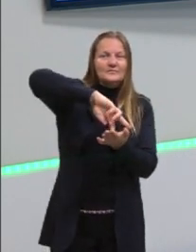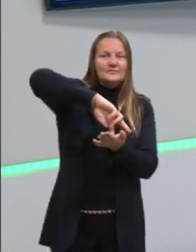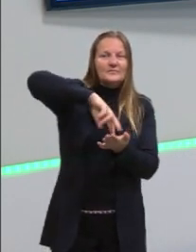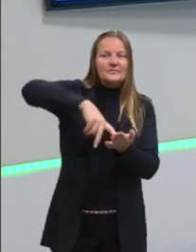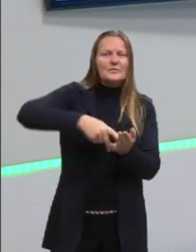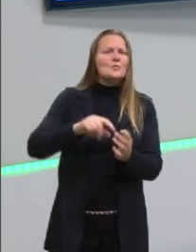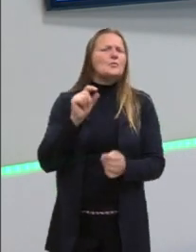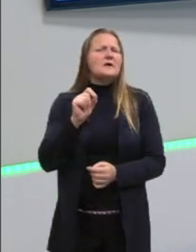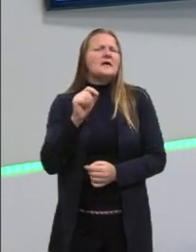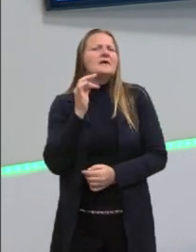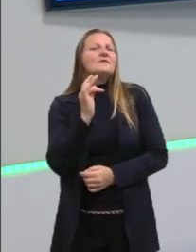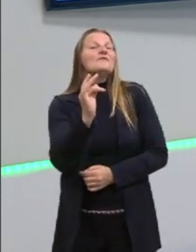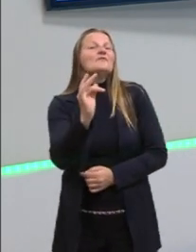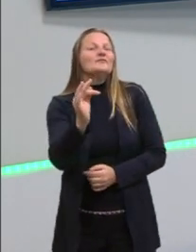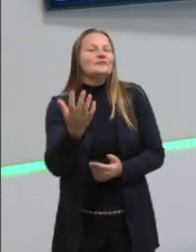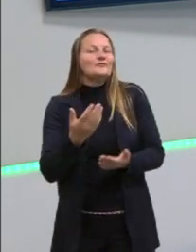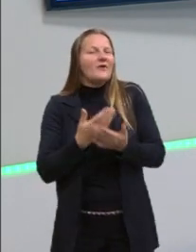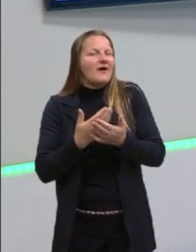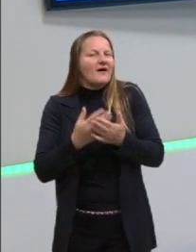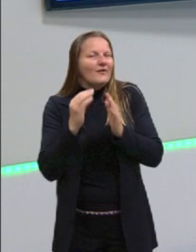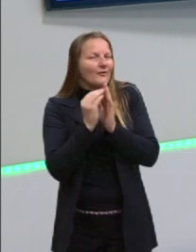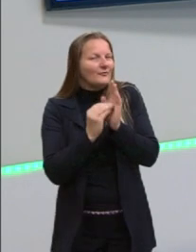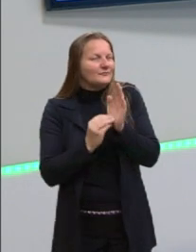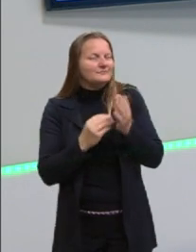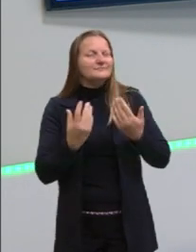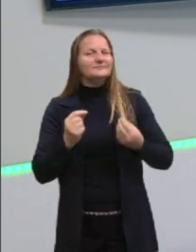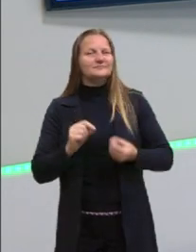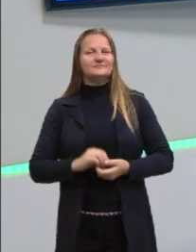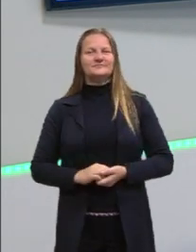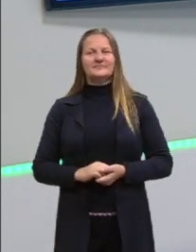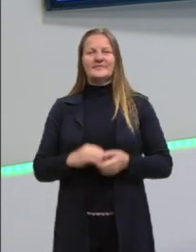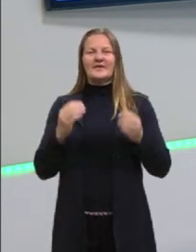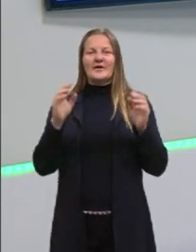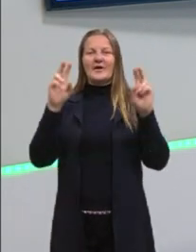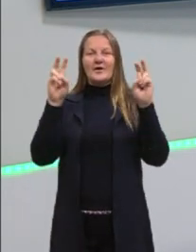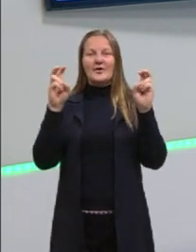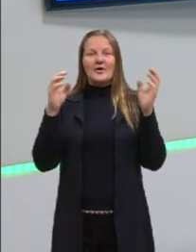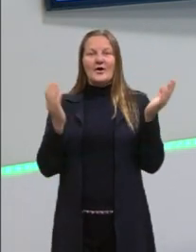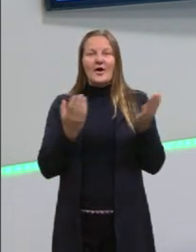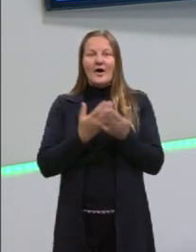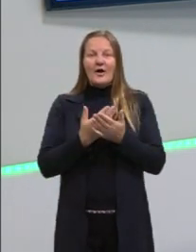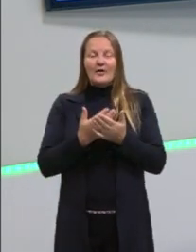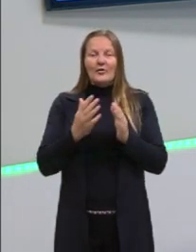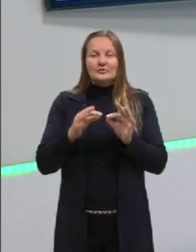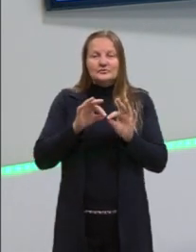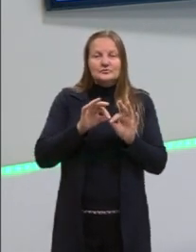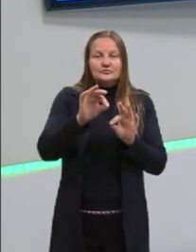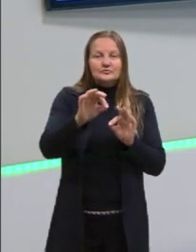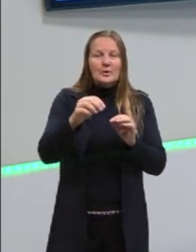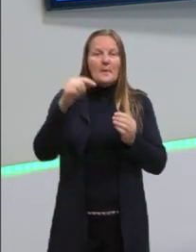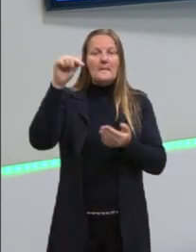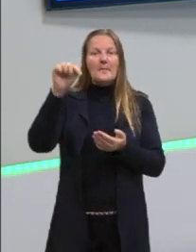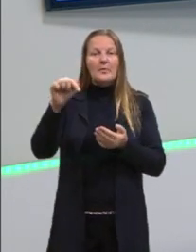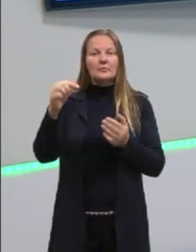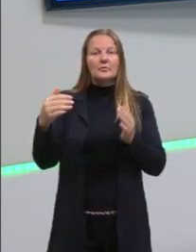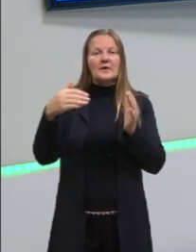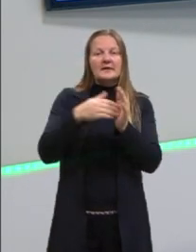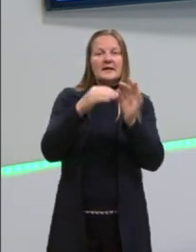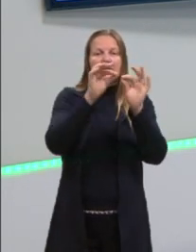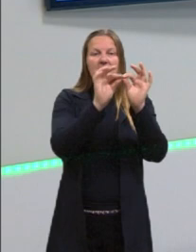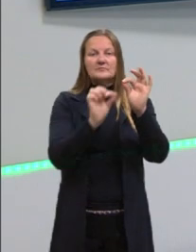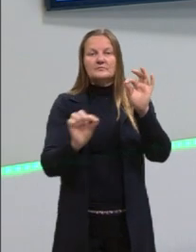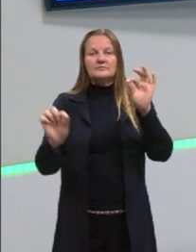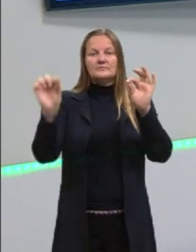pode vir pela frente. Mas, nossa aula de hoje, então, nós vamos ver a distância de um ponto até a